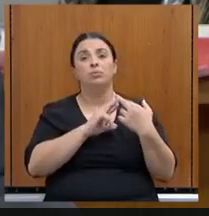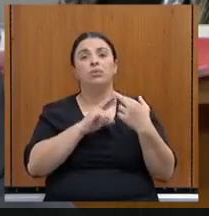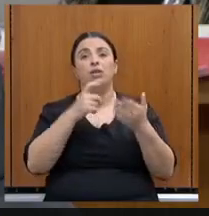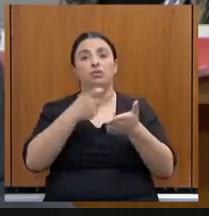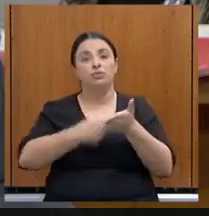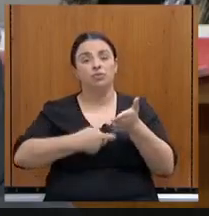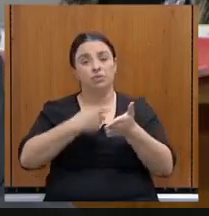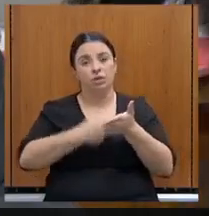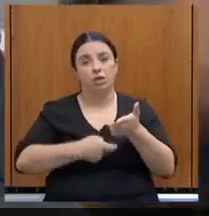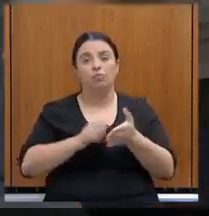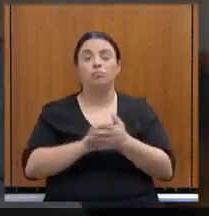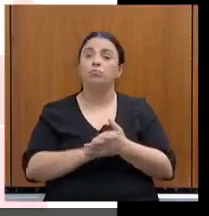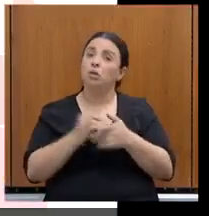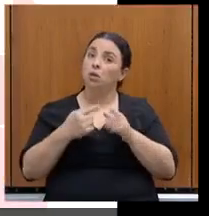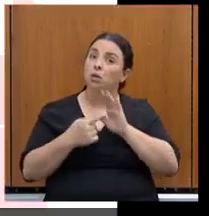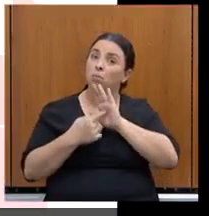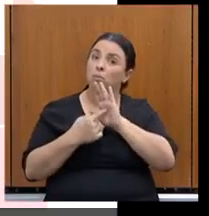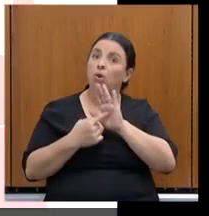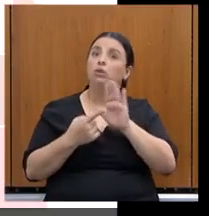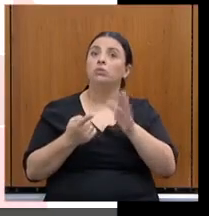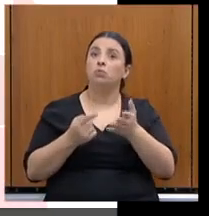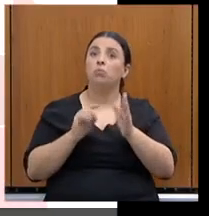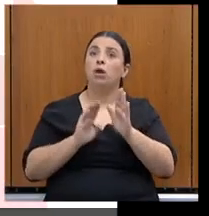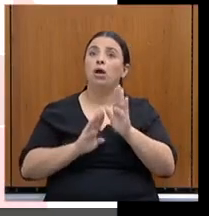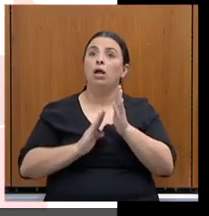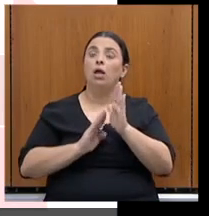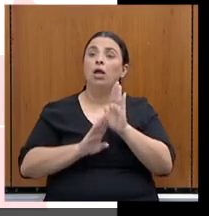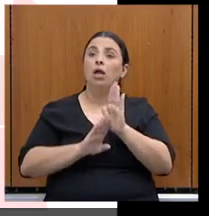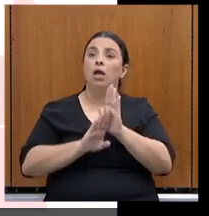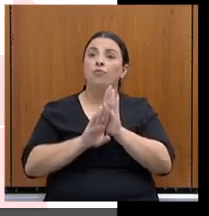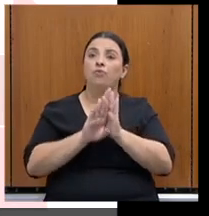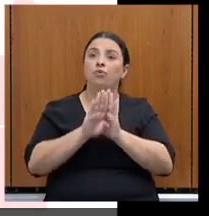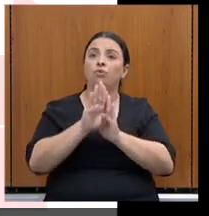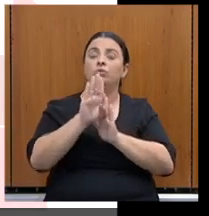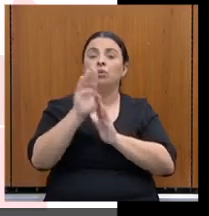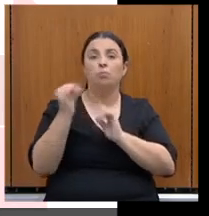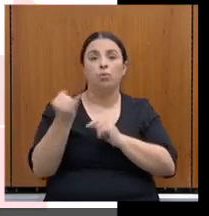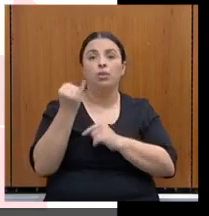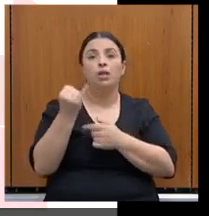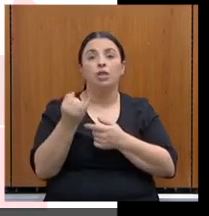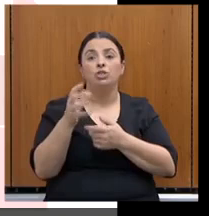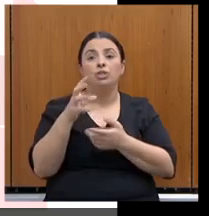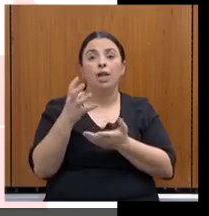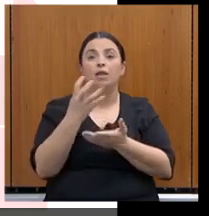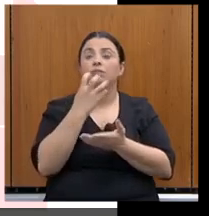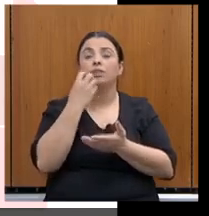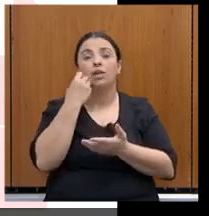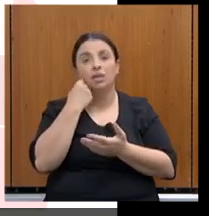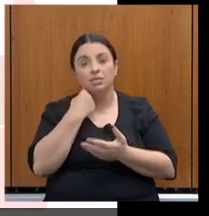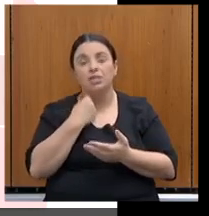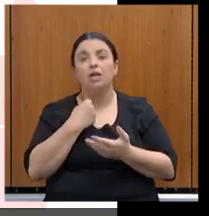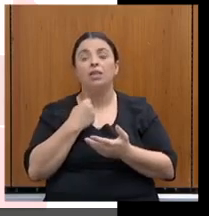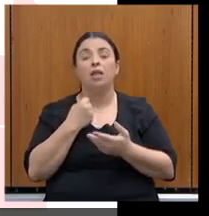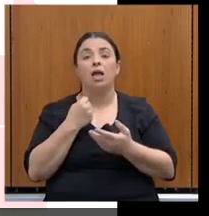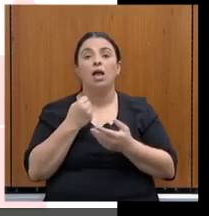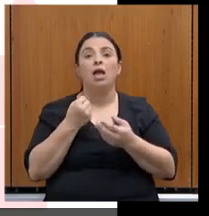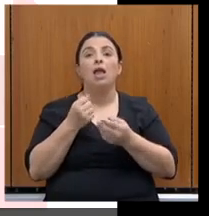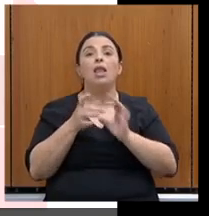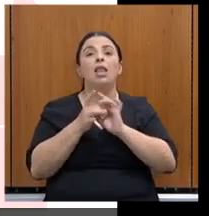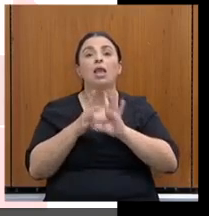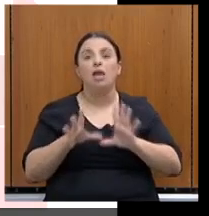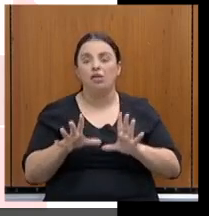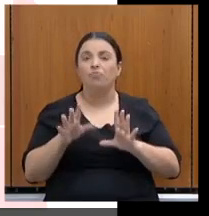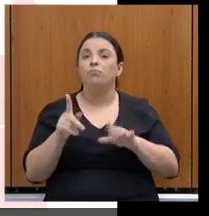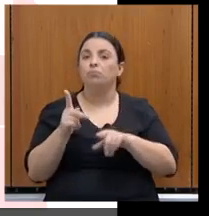mostra uma evolução importante na receita corrente líquida do Estado, a despesa de pessoal,